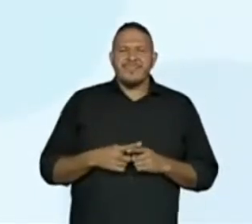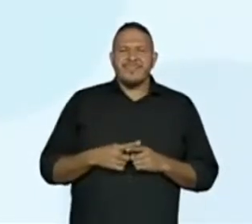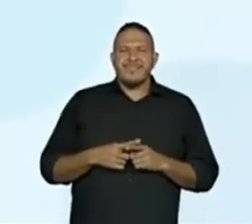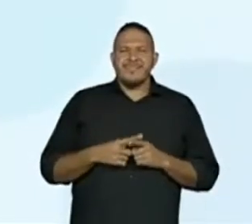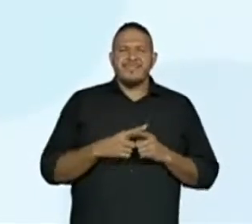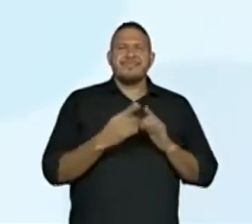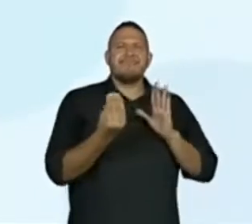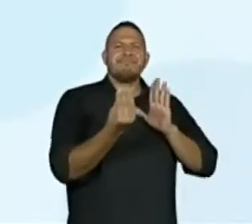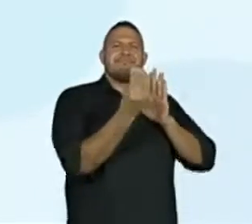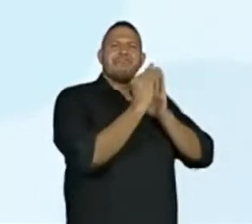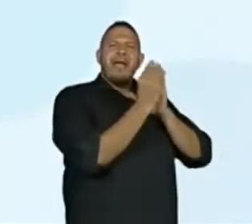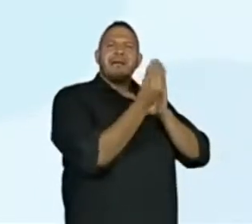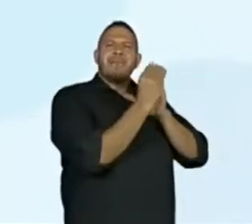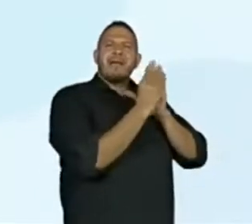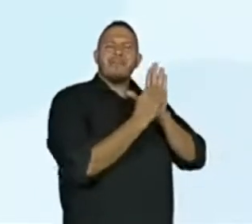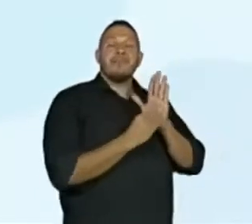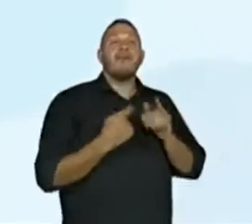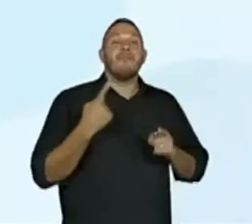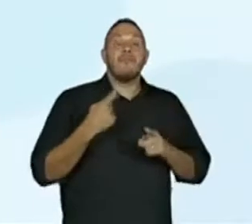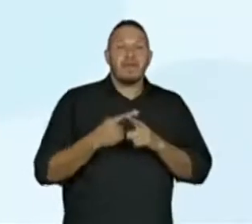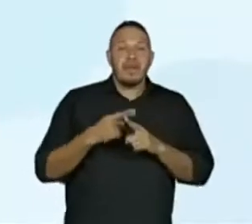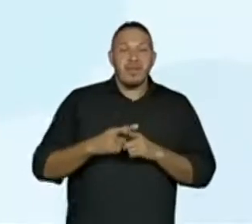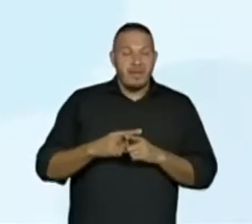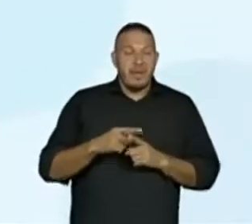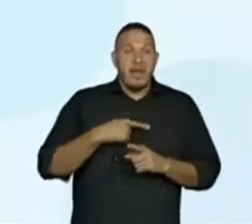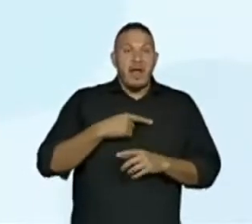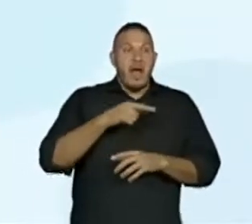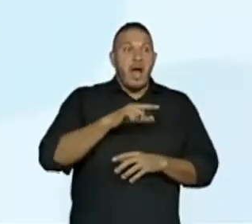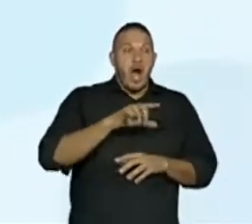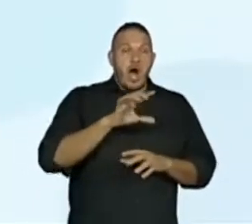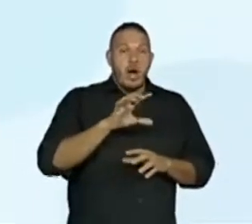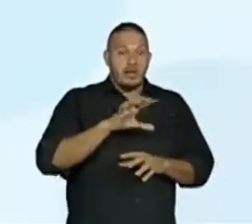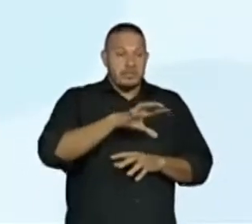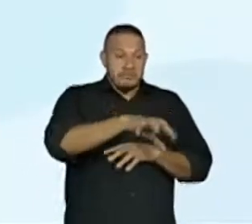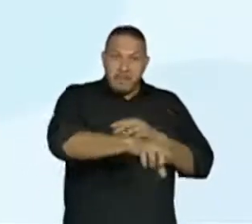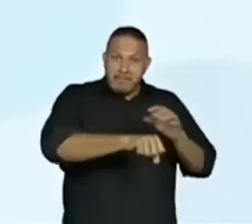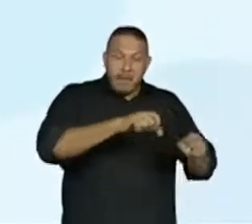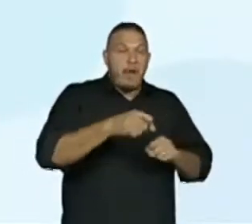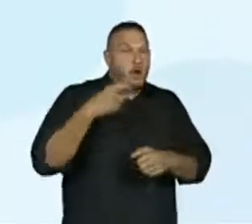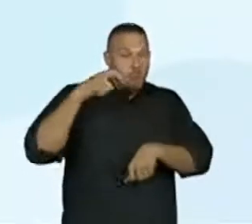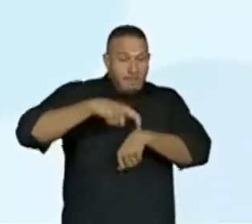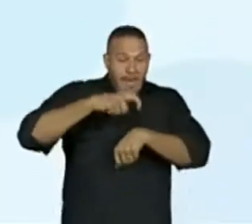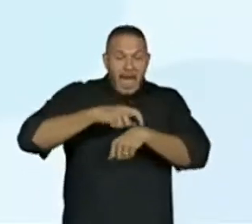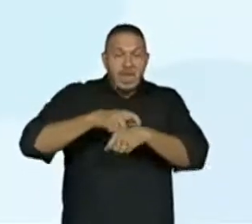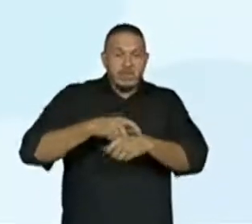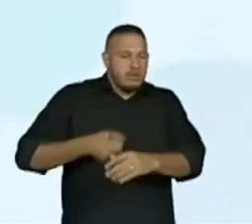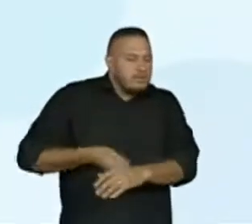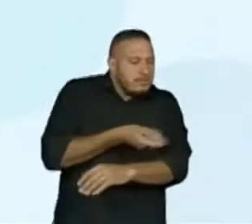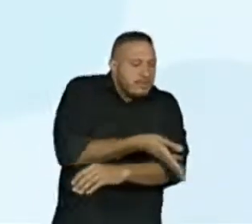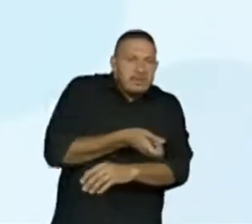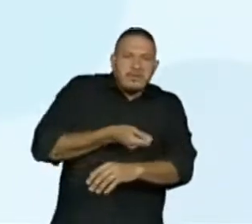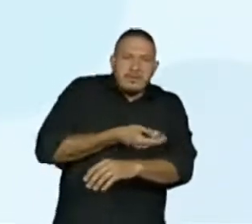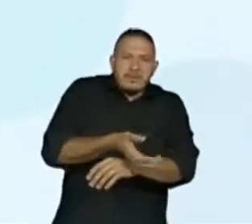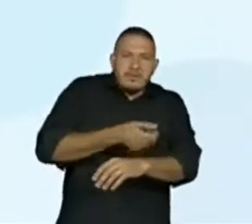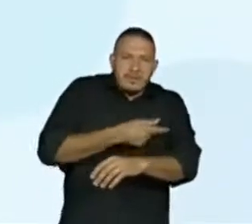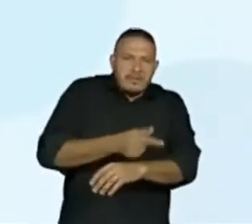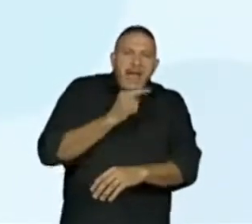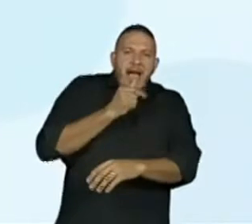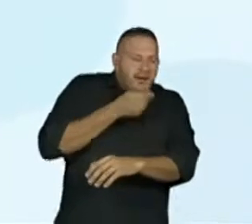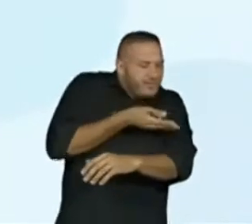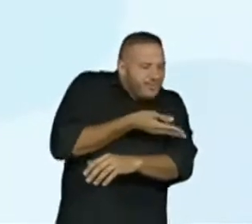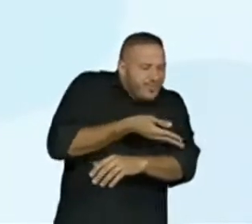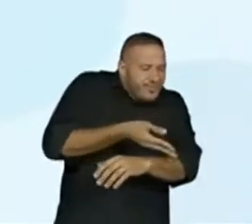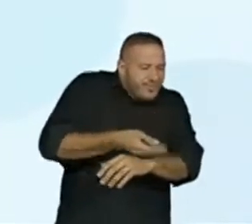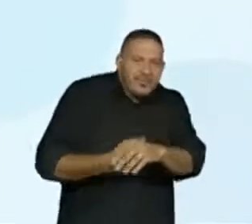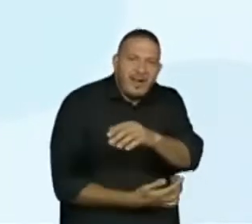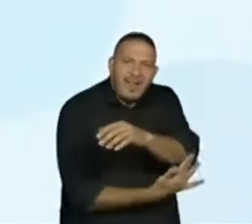porque a colheita o plantio estão ligadas a isso não é então tenho aqui as estações